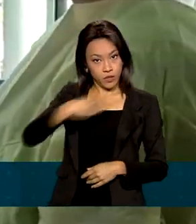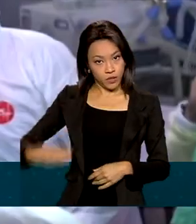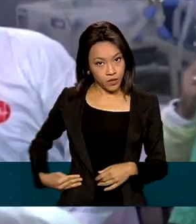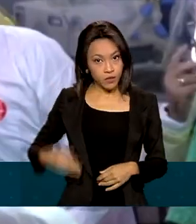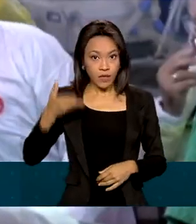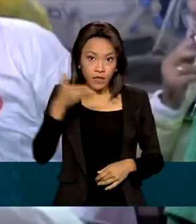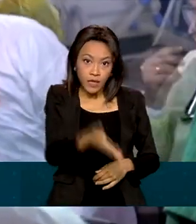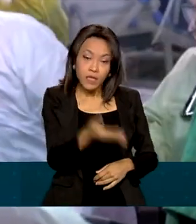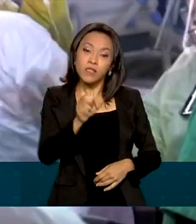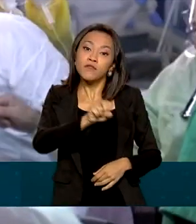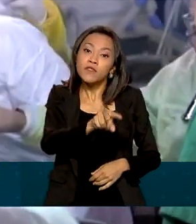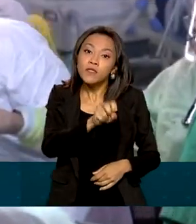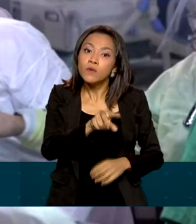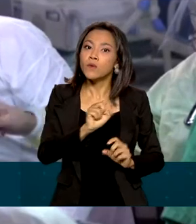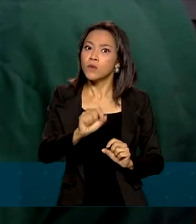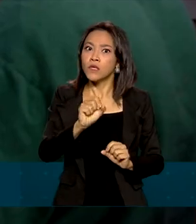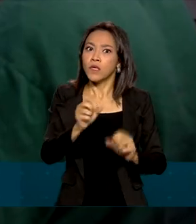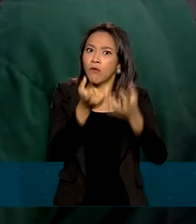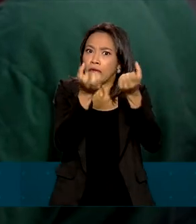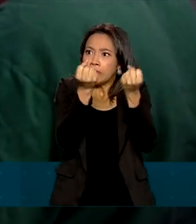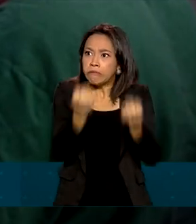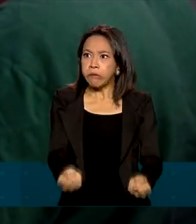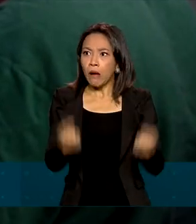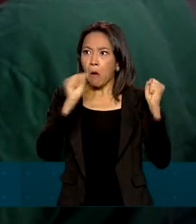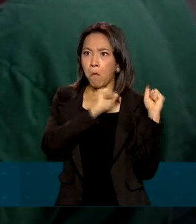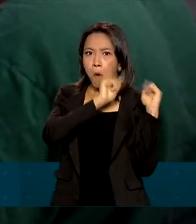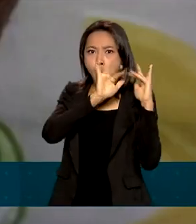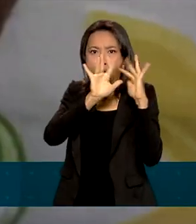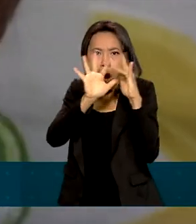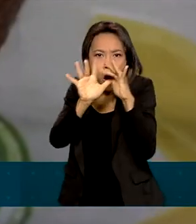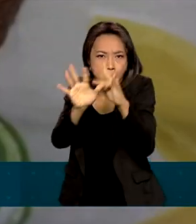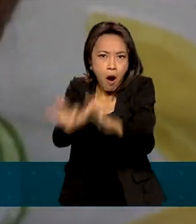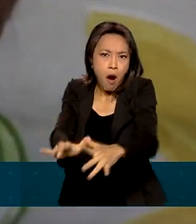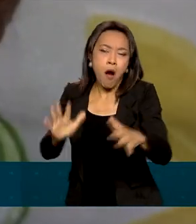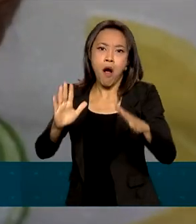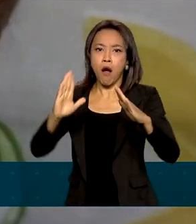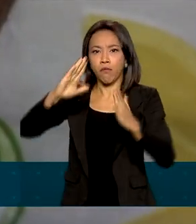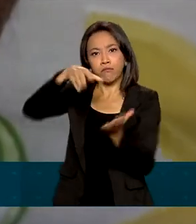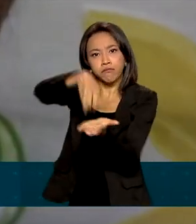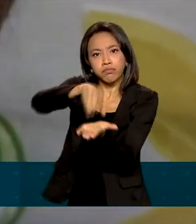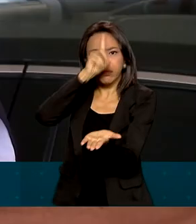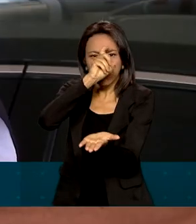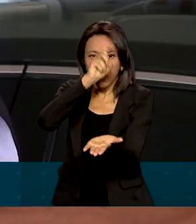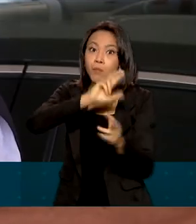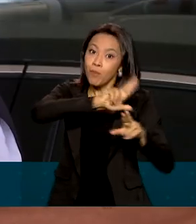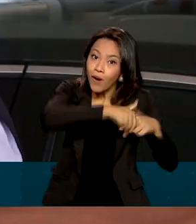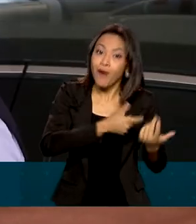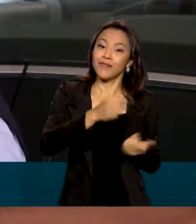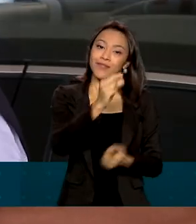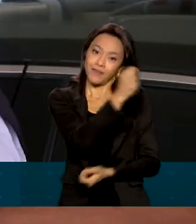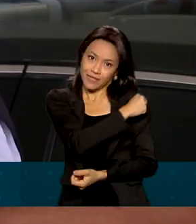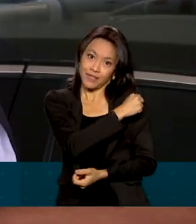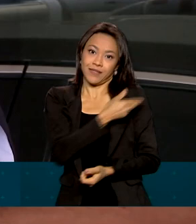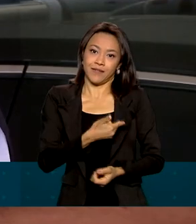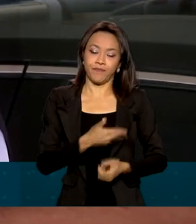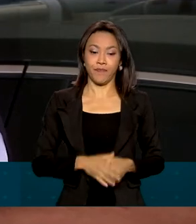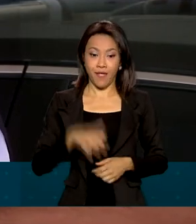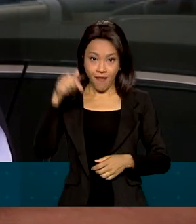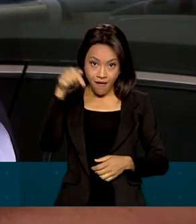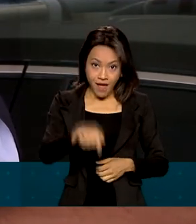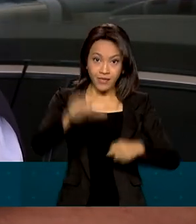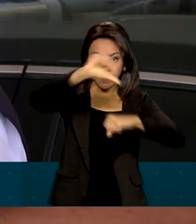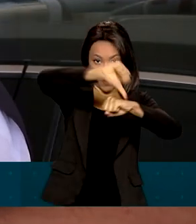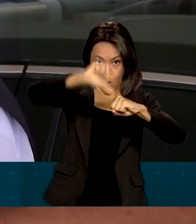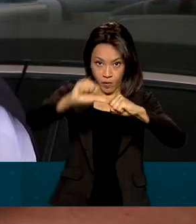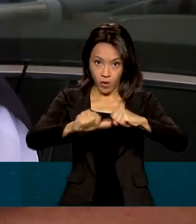nova cepa não pressione tanto as unidades de saúde, graças às vacinas. Essa variante é mais transmissível.